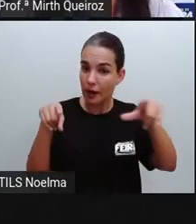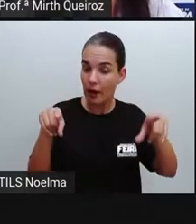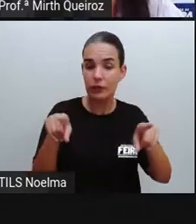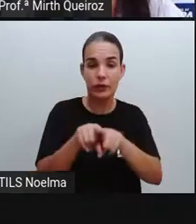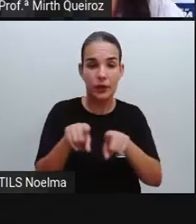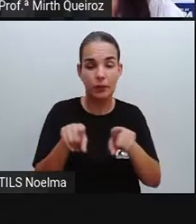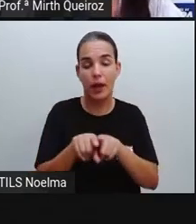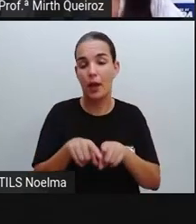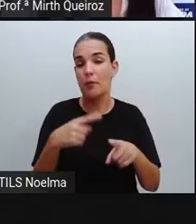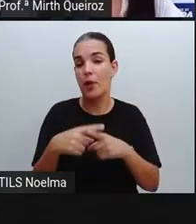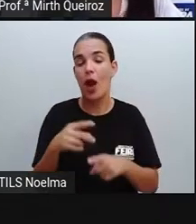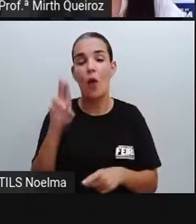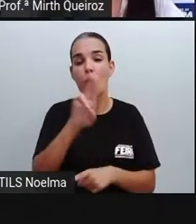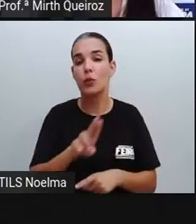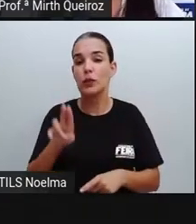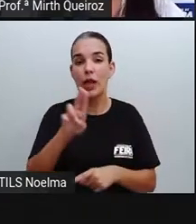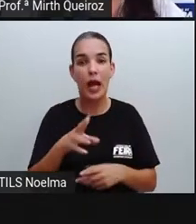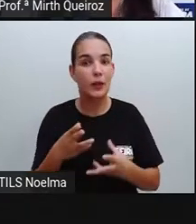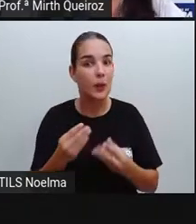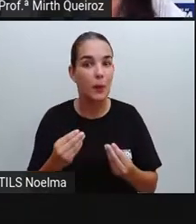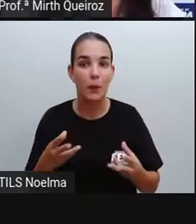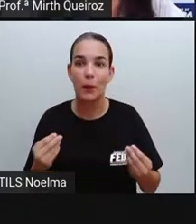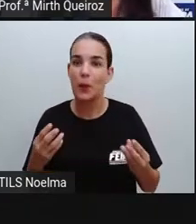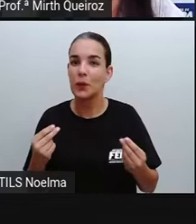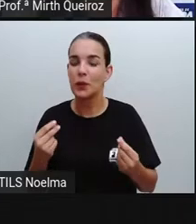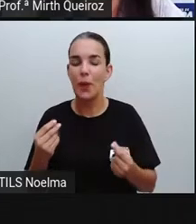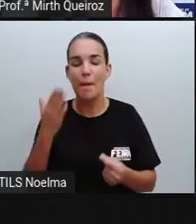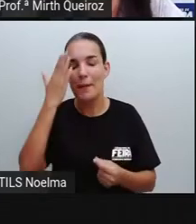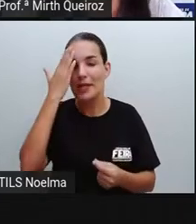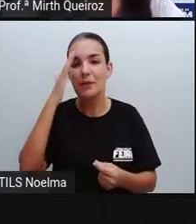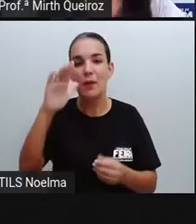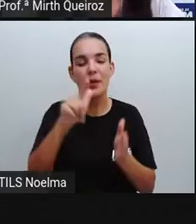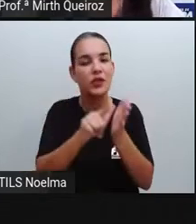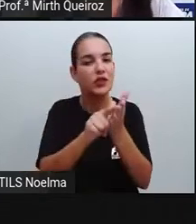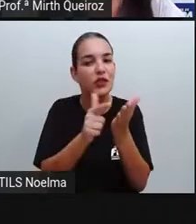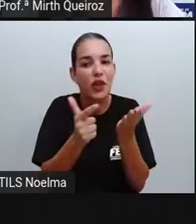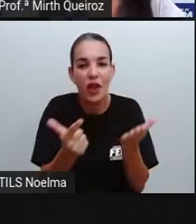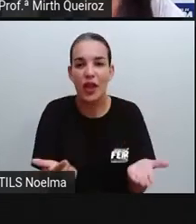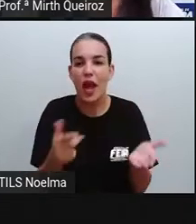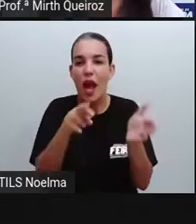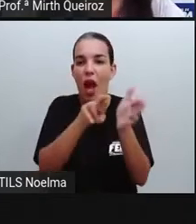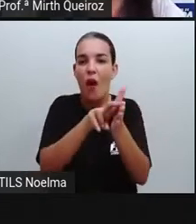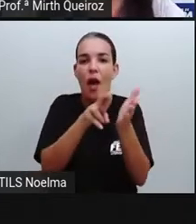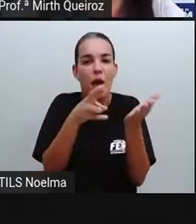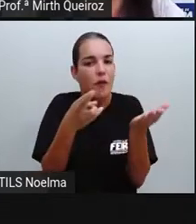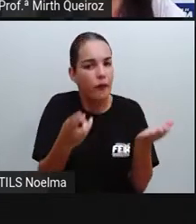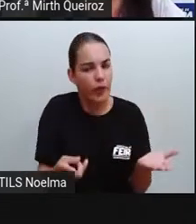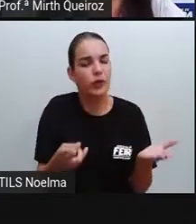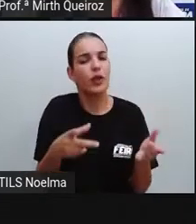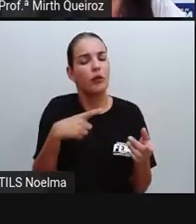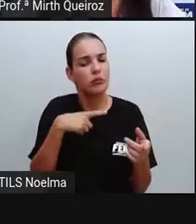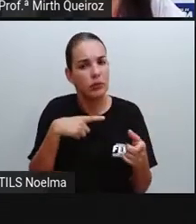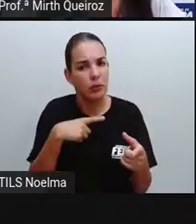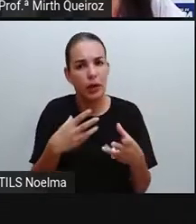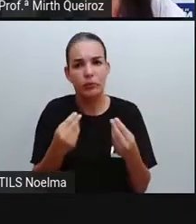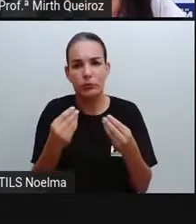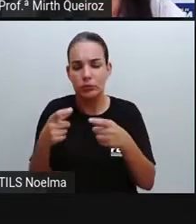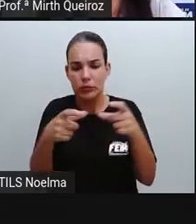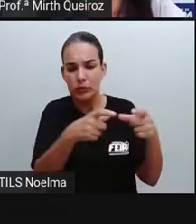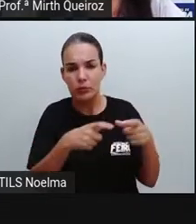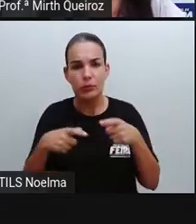usado hoje, principalmente aí em jornais, revistas, né? Em diversos meios universitários.